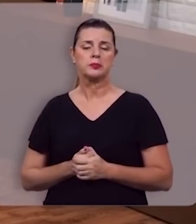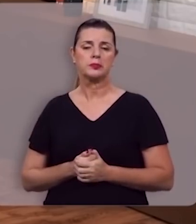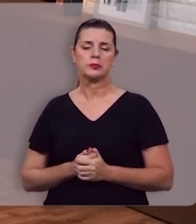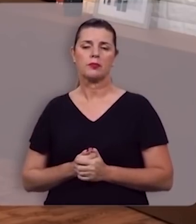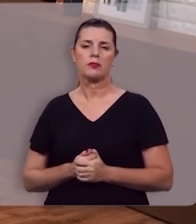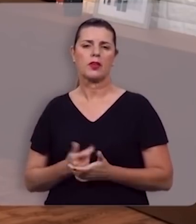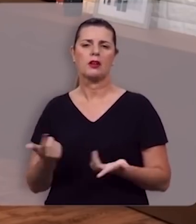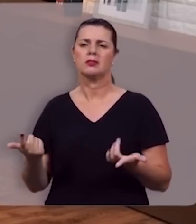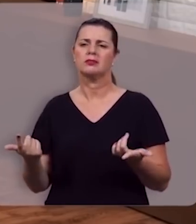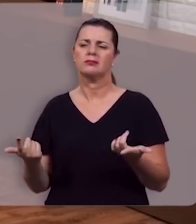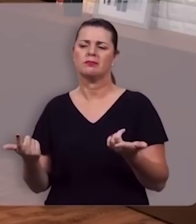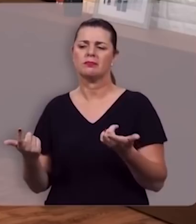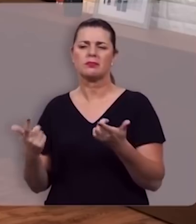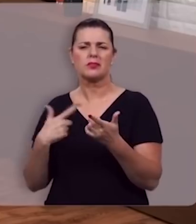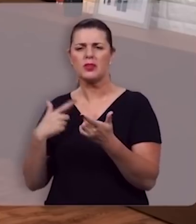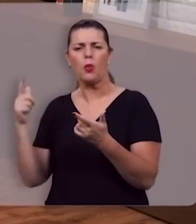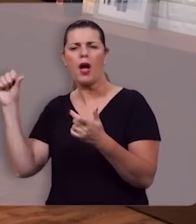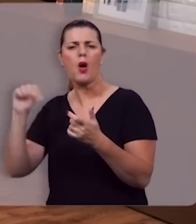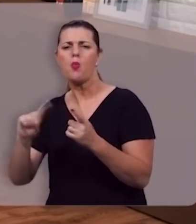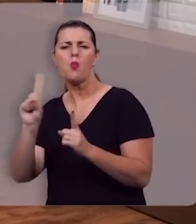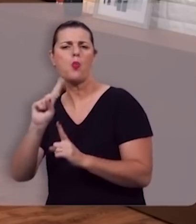não canteiro de espinhos